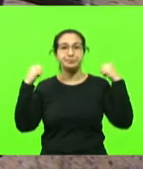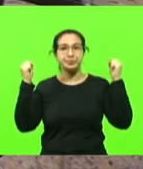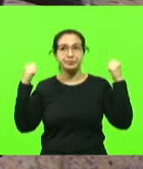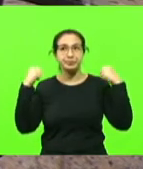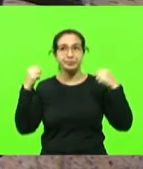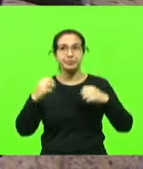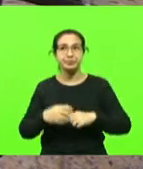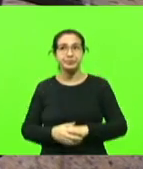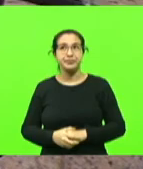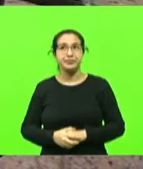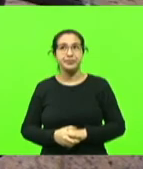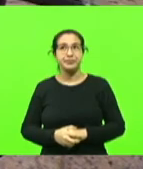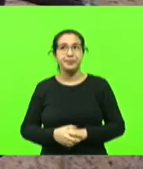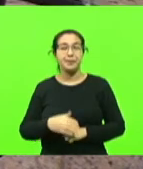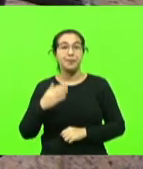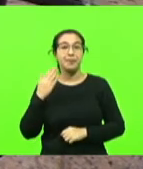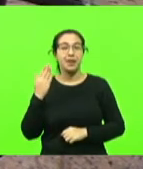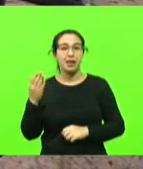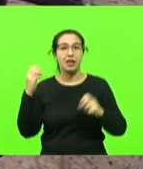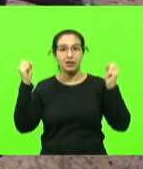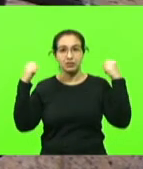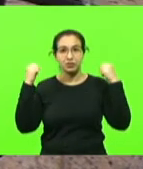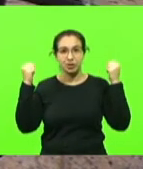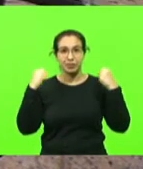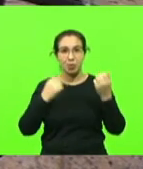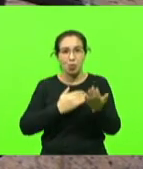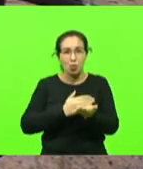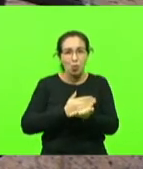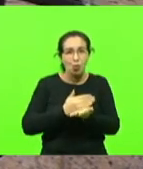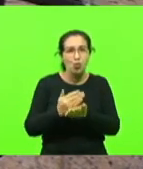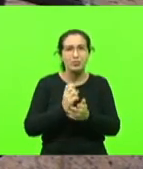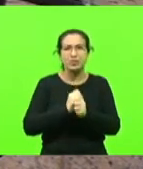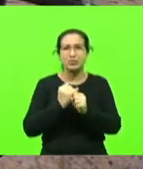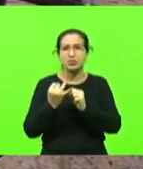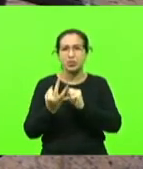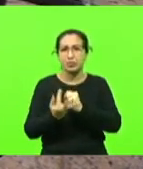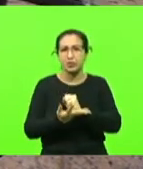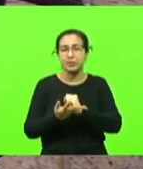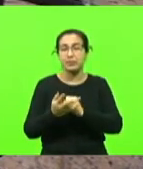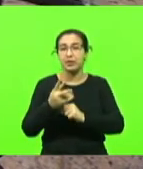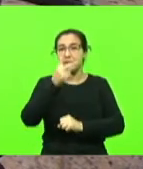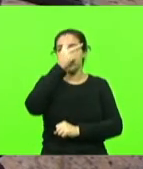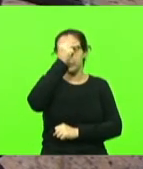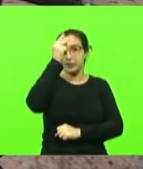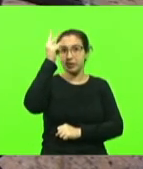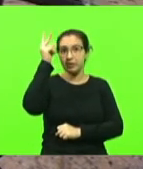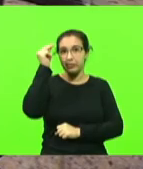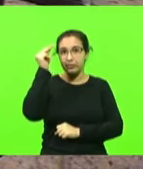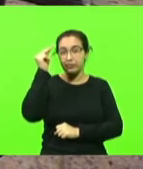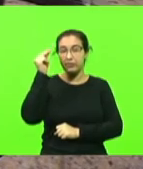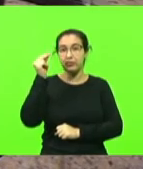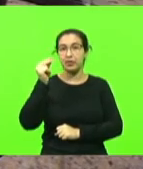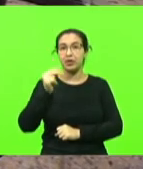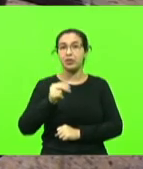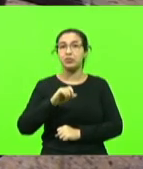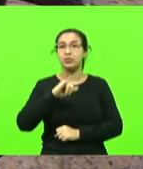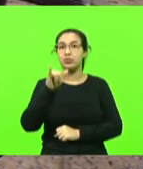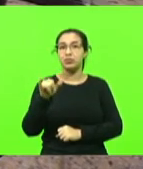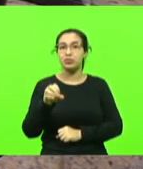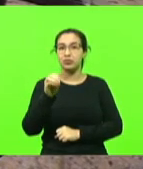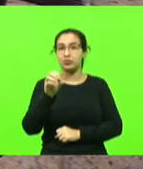que esteve no ápice da pandemia, a partir do momento que o prefeito João Rodrigues,